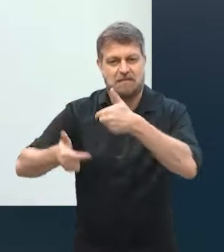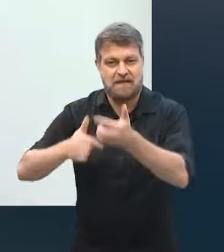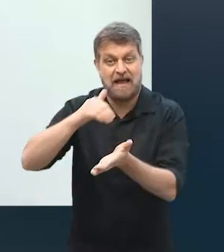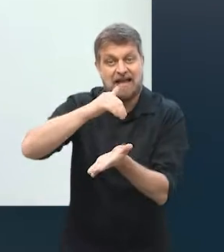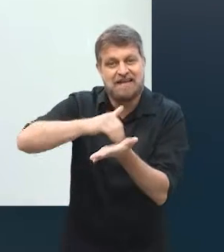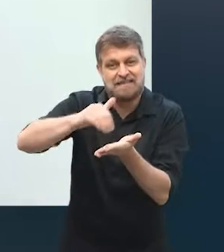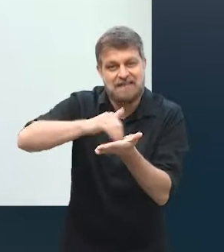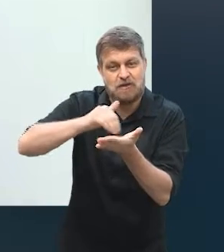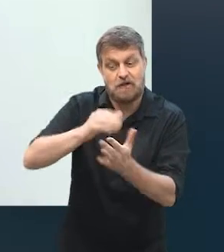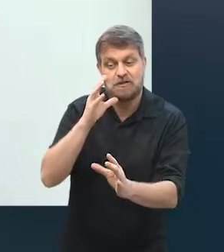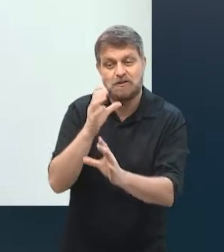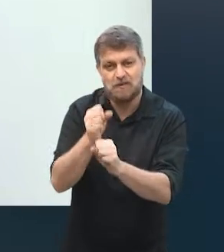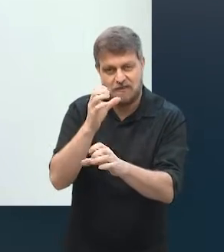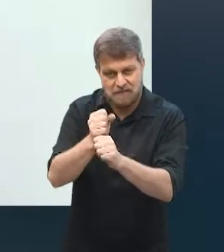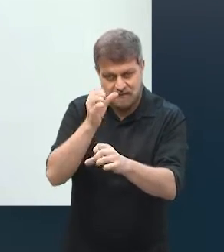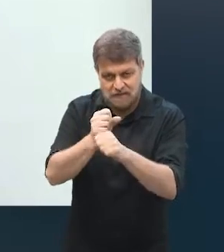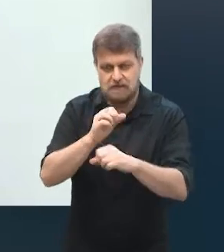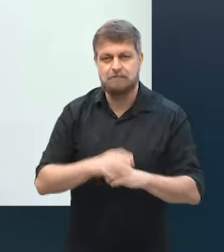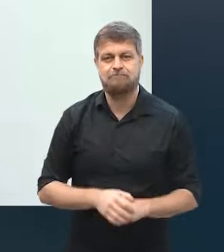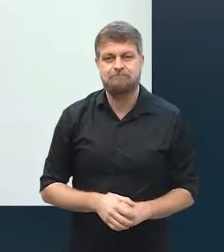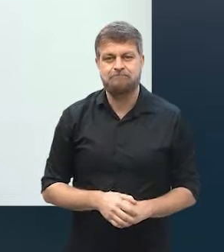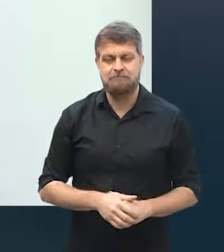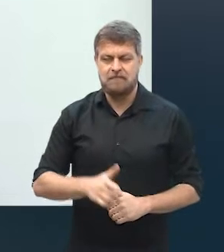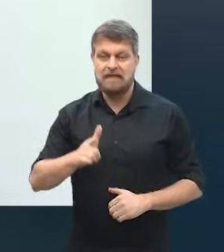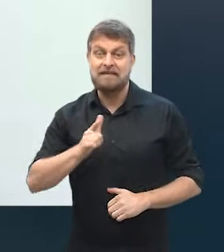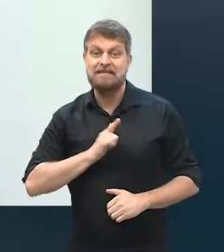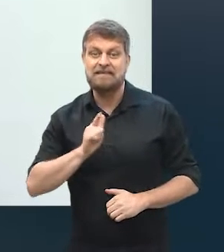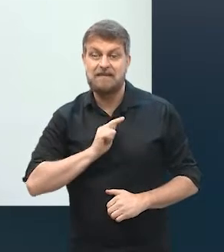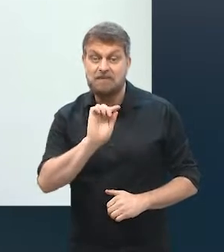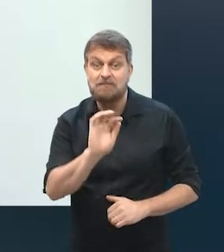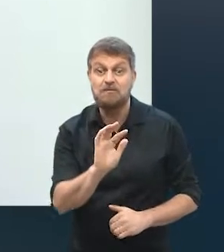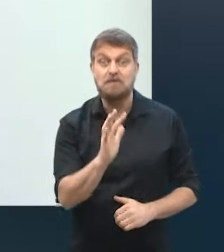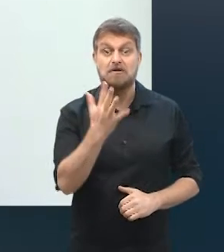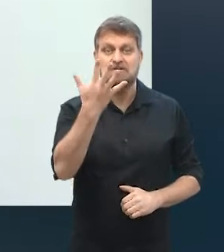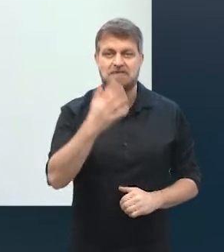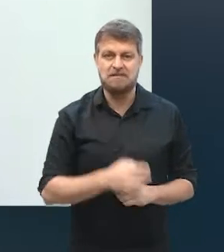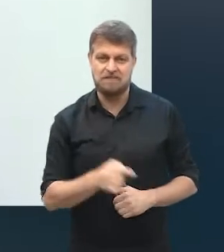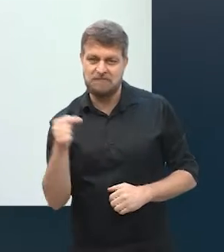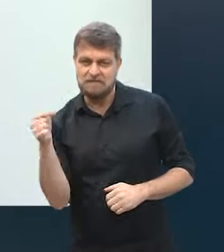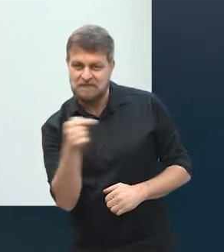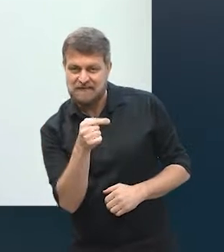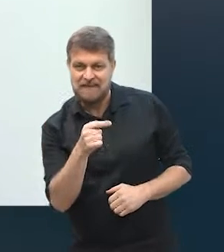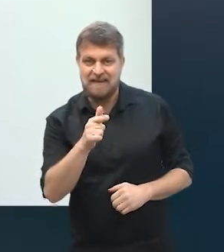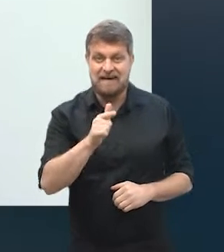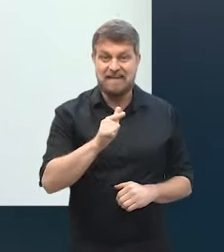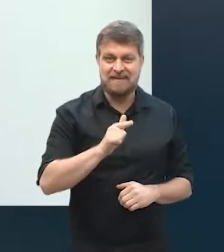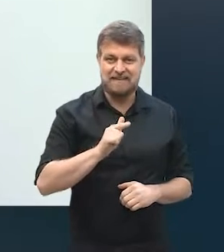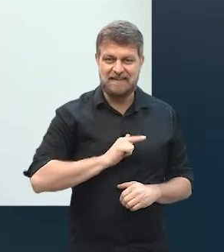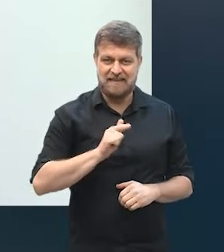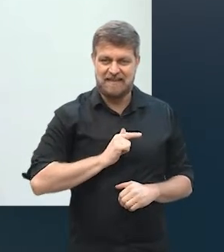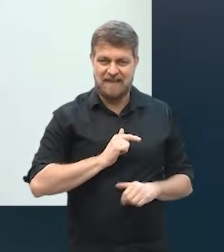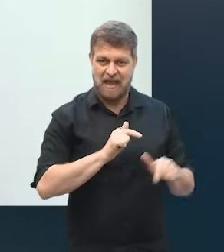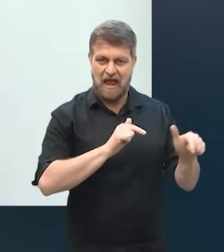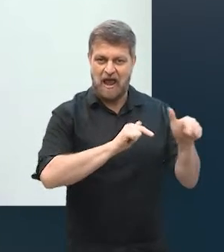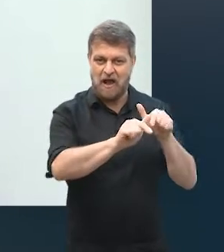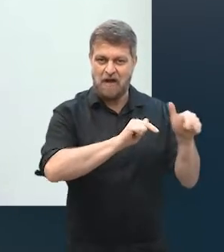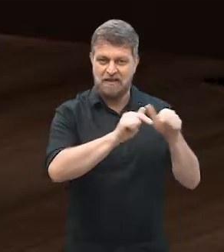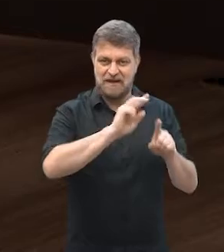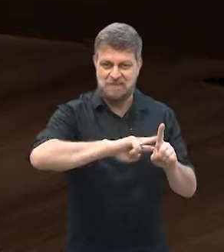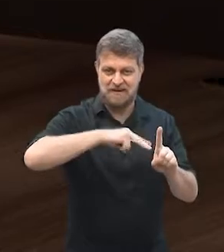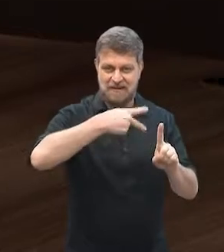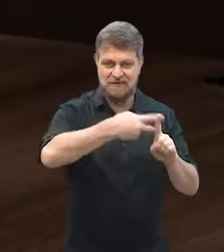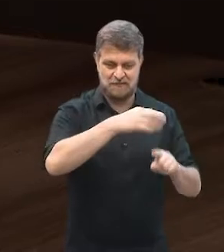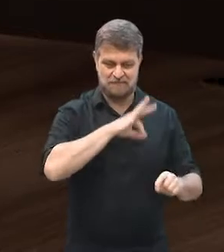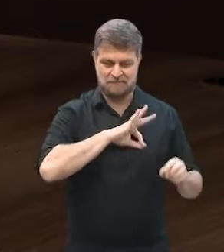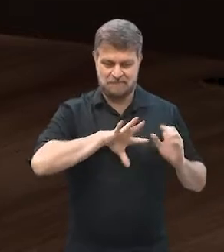escritório de contabilidade, e surgiu a possibilidade de eu iniciar essa renda extra,